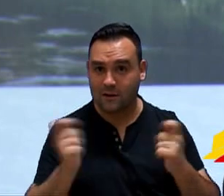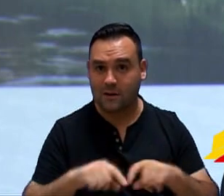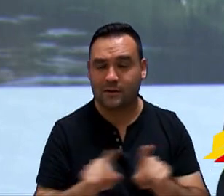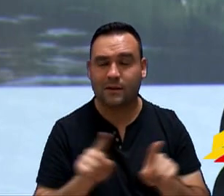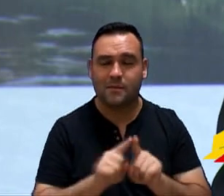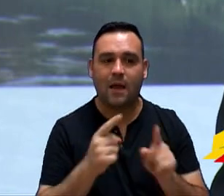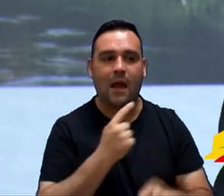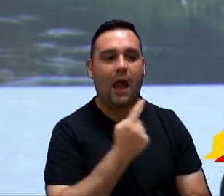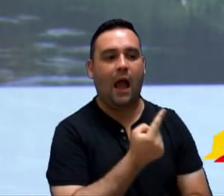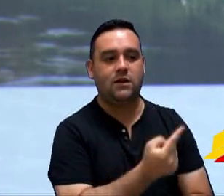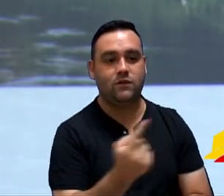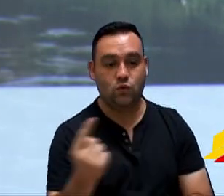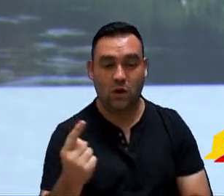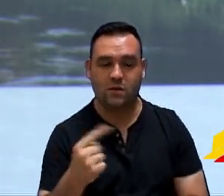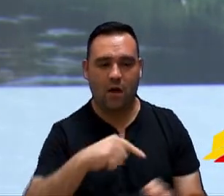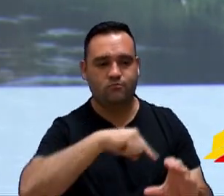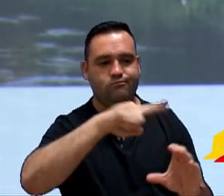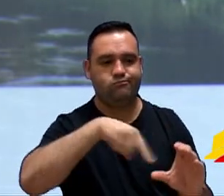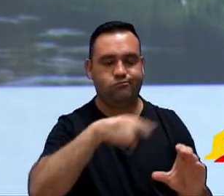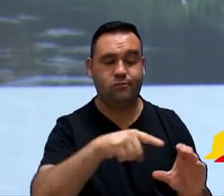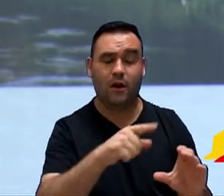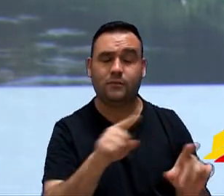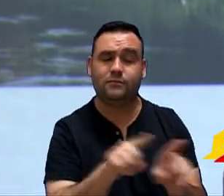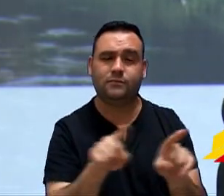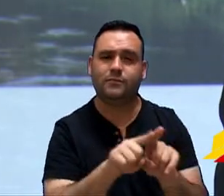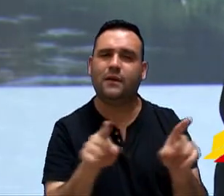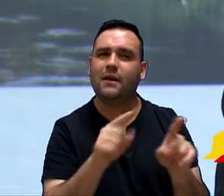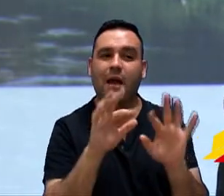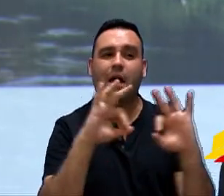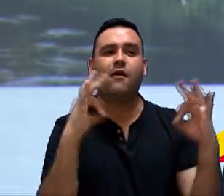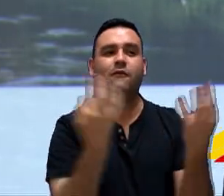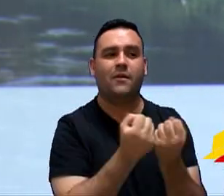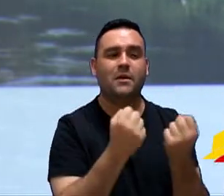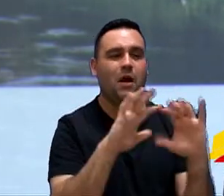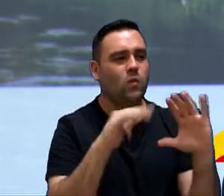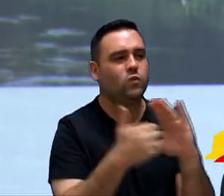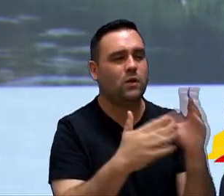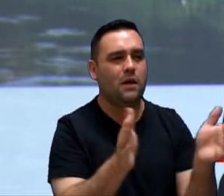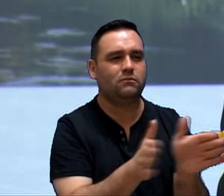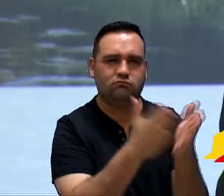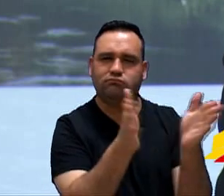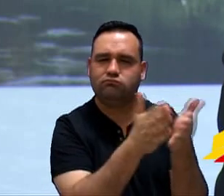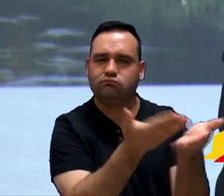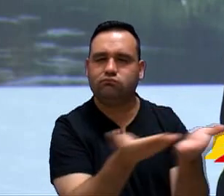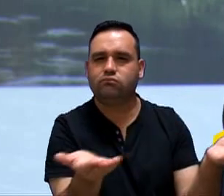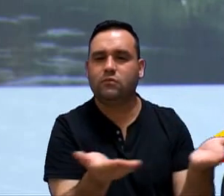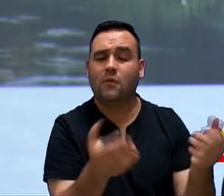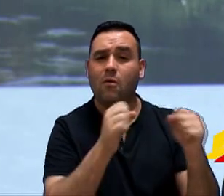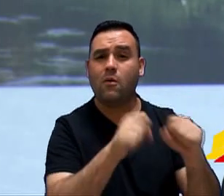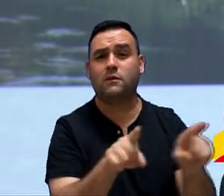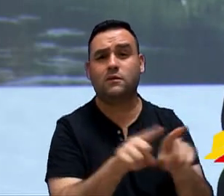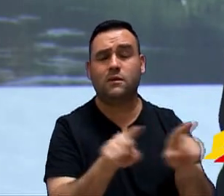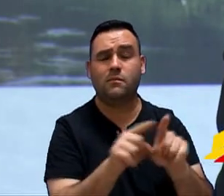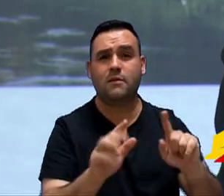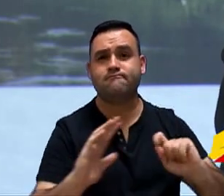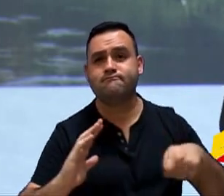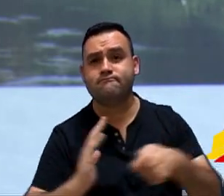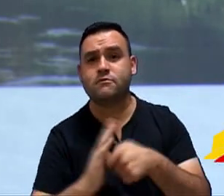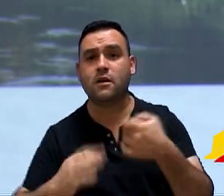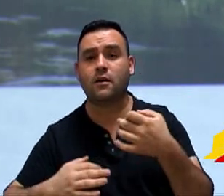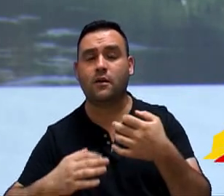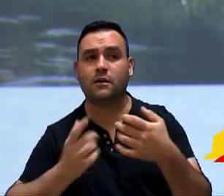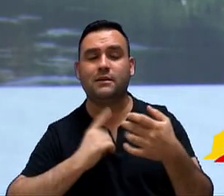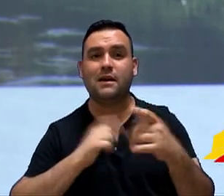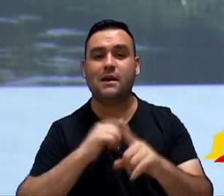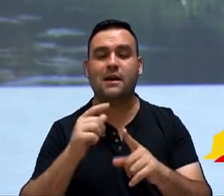individualização também, com a individualização, essas famílias de baixa renda podem entrar na